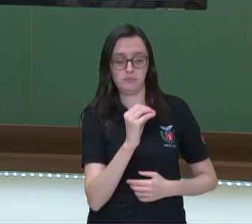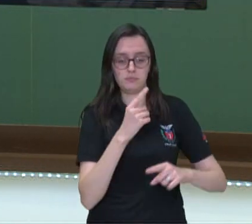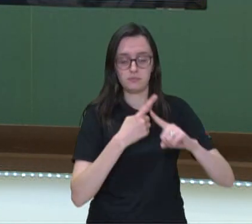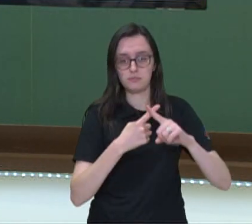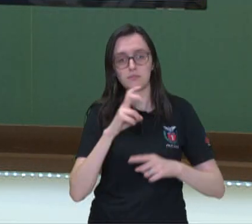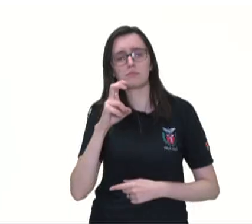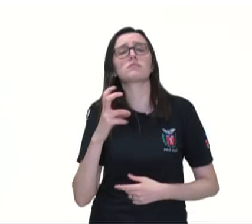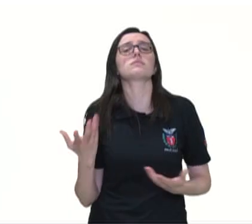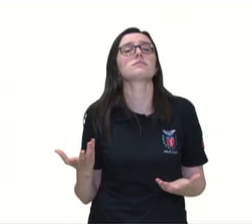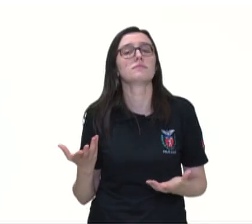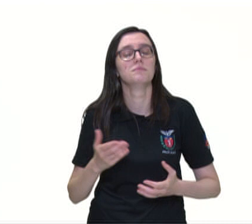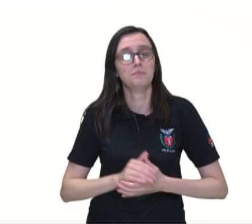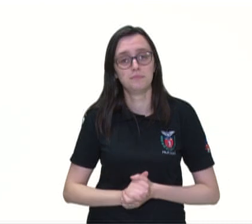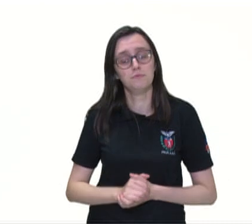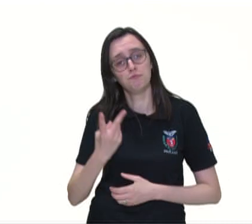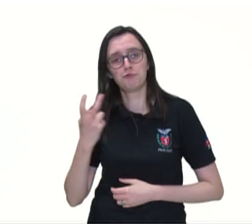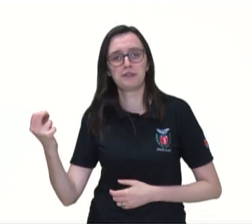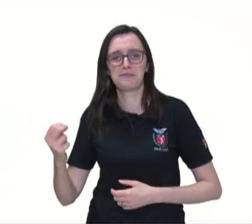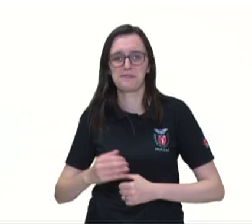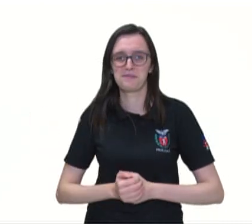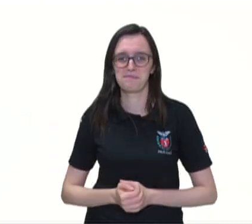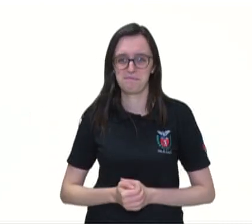5 é quanto? 200.